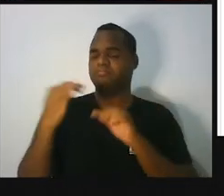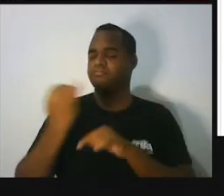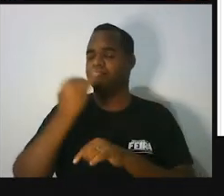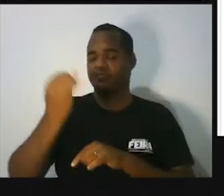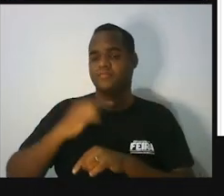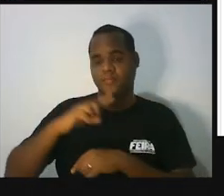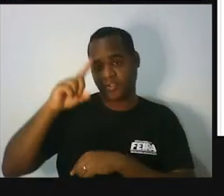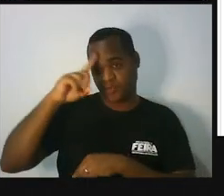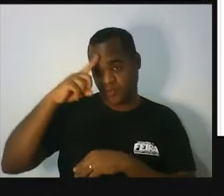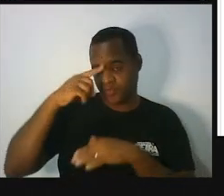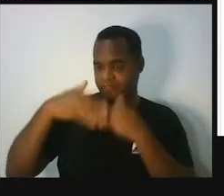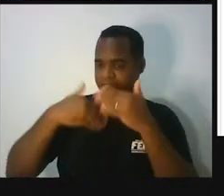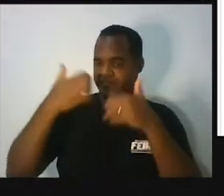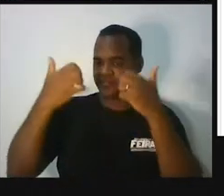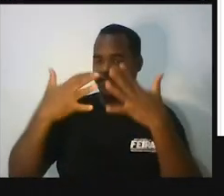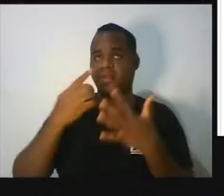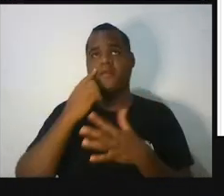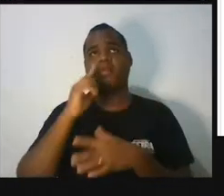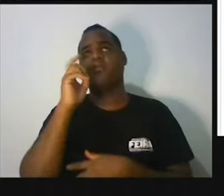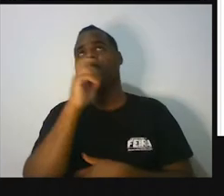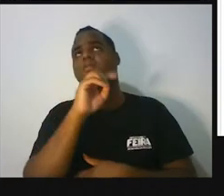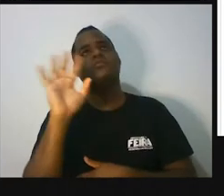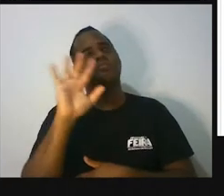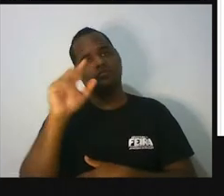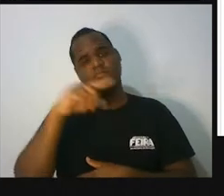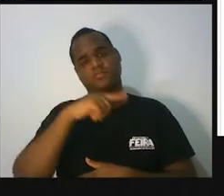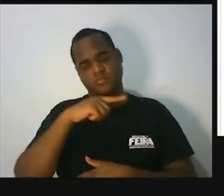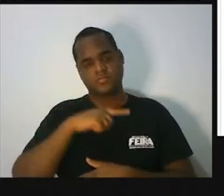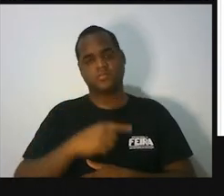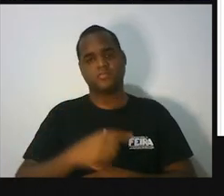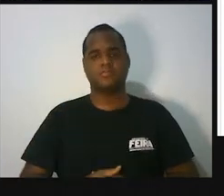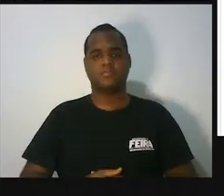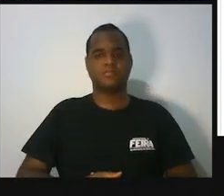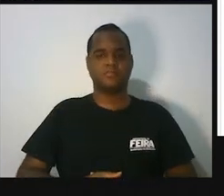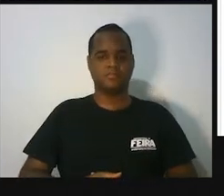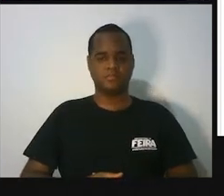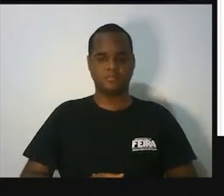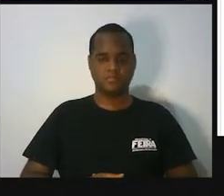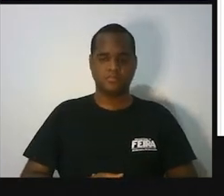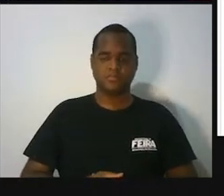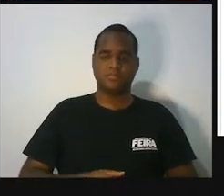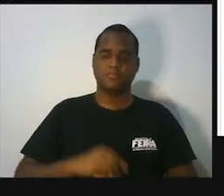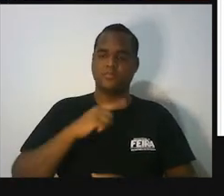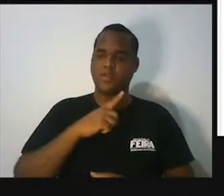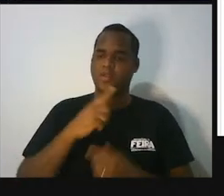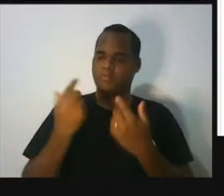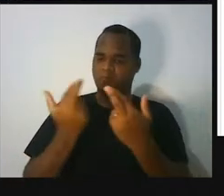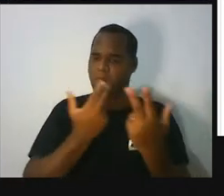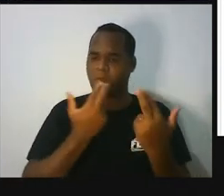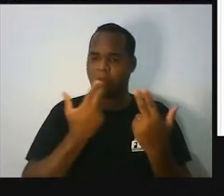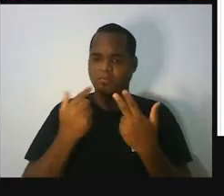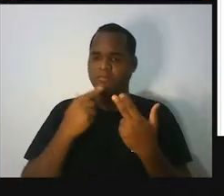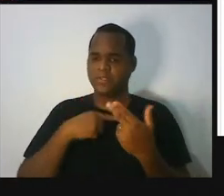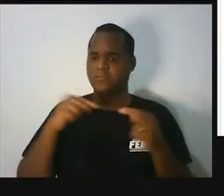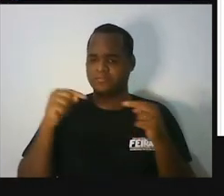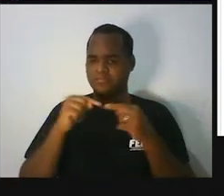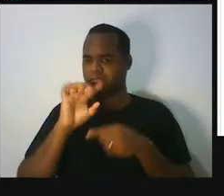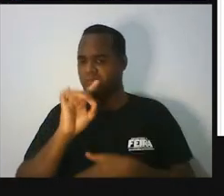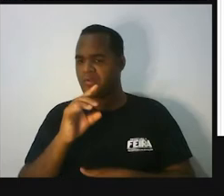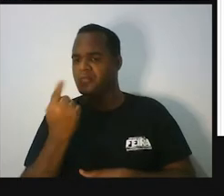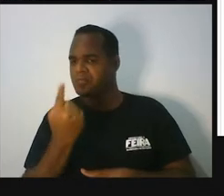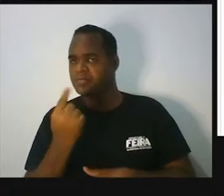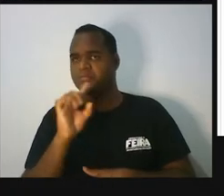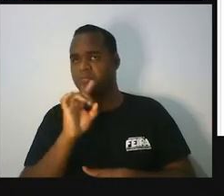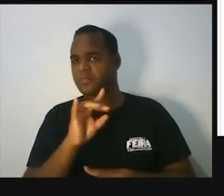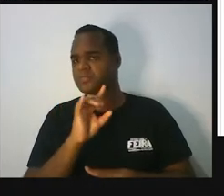está à nossa volta e não é difícil de achar, certo? Mas, assim, nem todo triângulo é igual, não existe só um tipo de